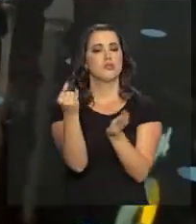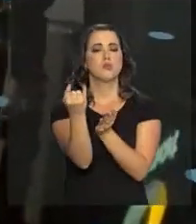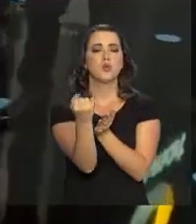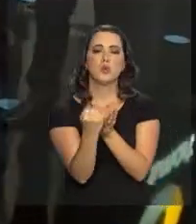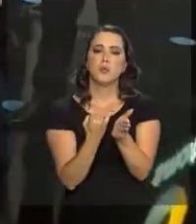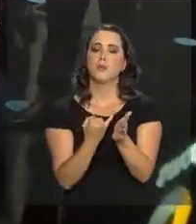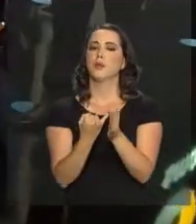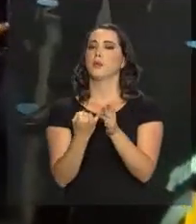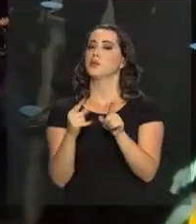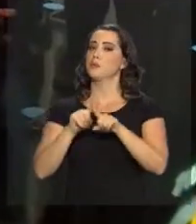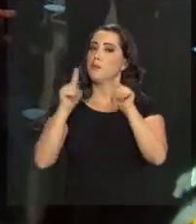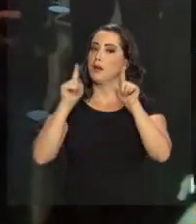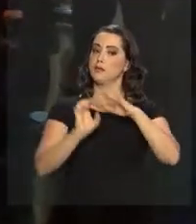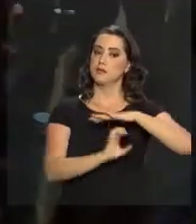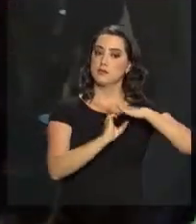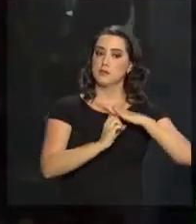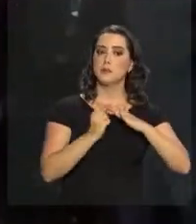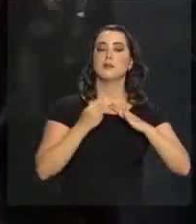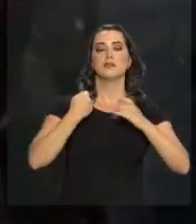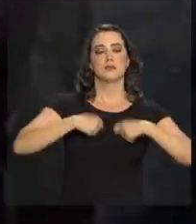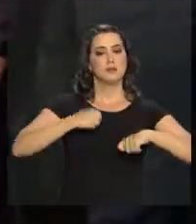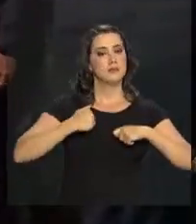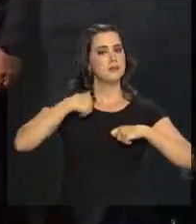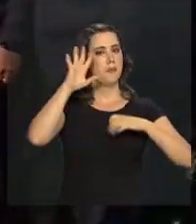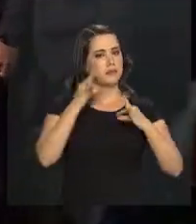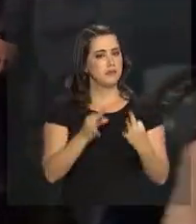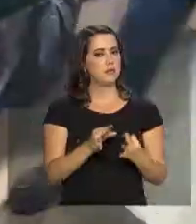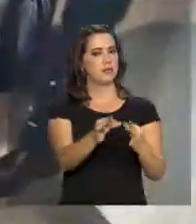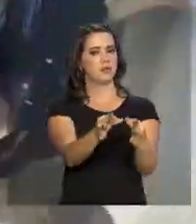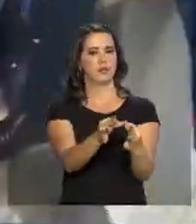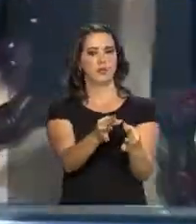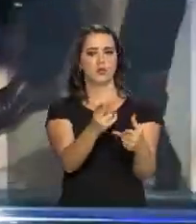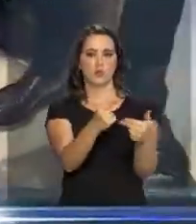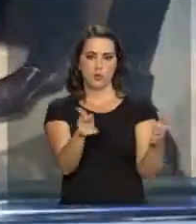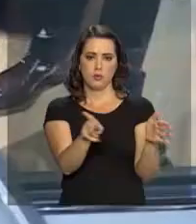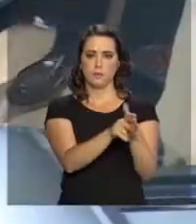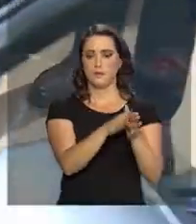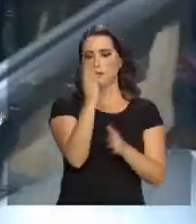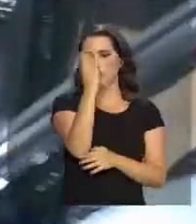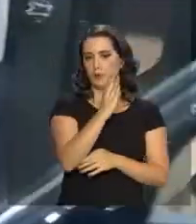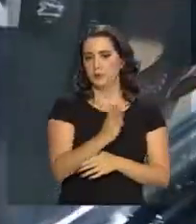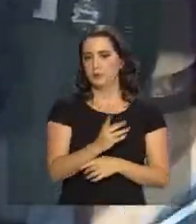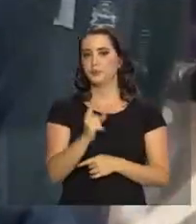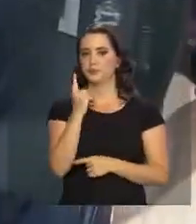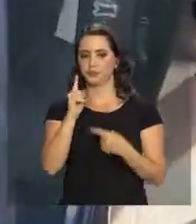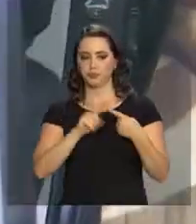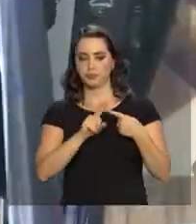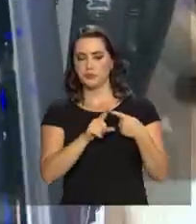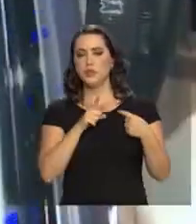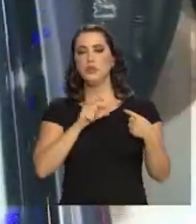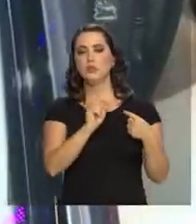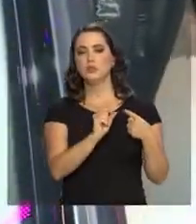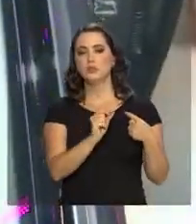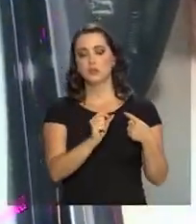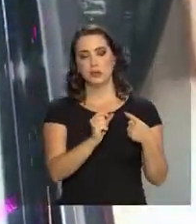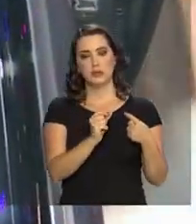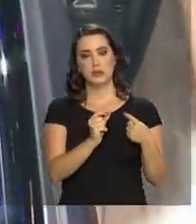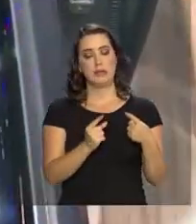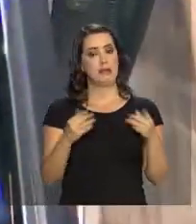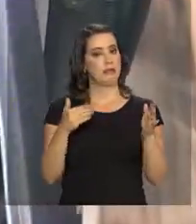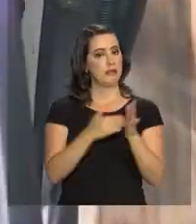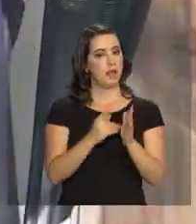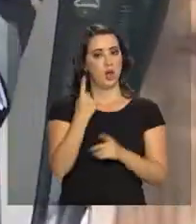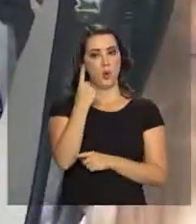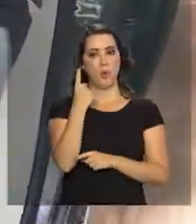que empresas aumentem investimentos em produtos e tecnologias no país. Um dos itens do Rota 2030 é a concessão de até R 1